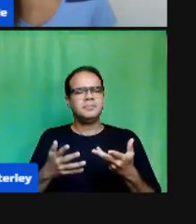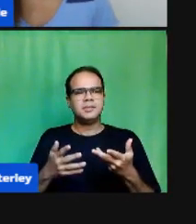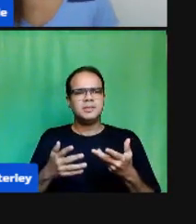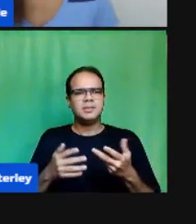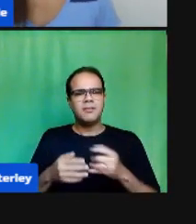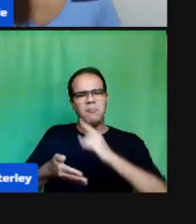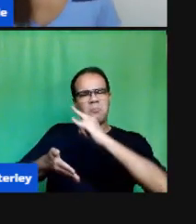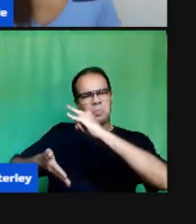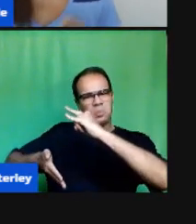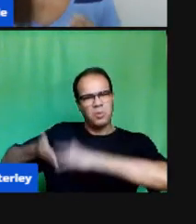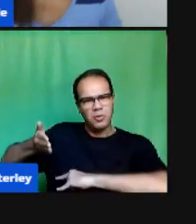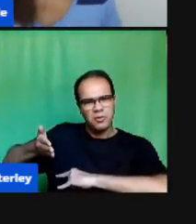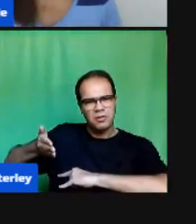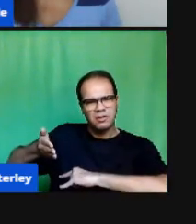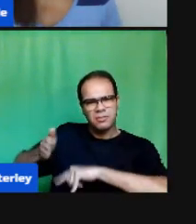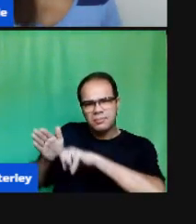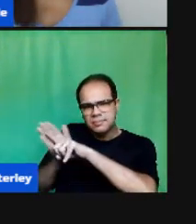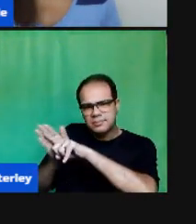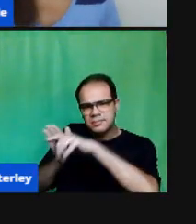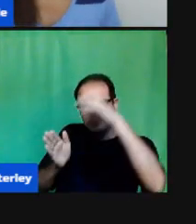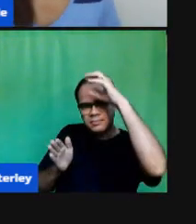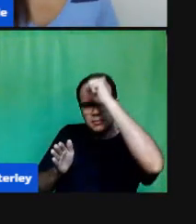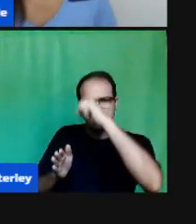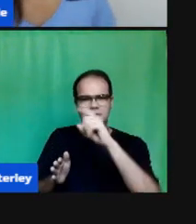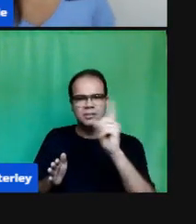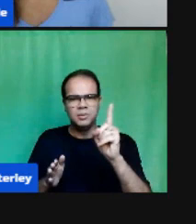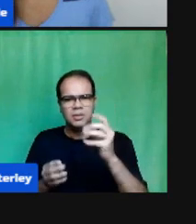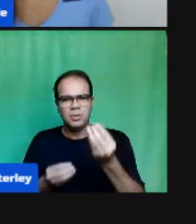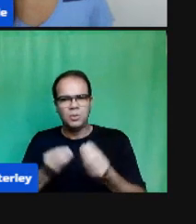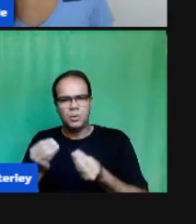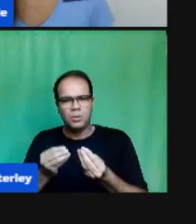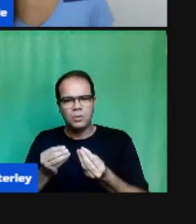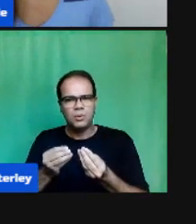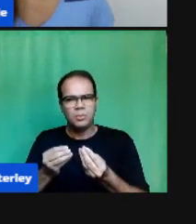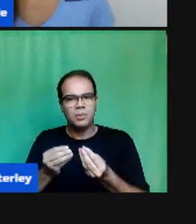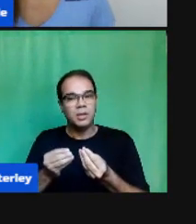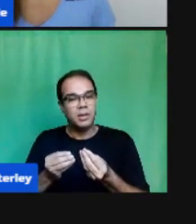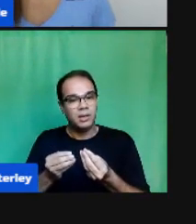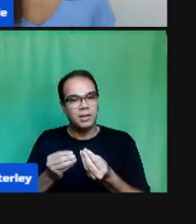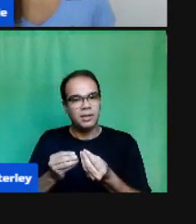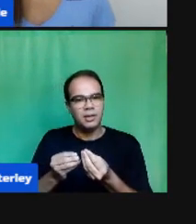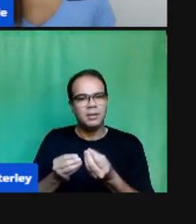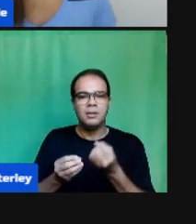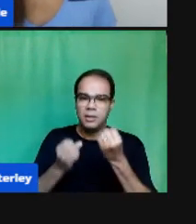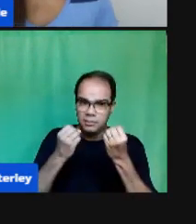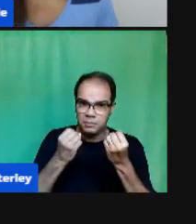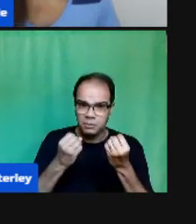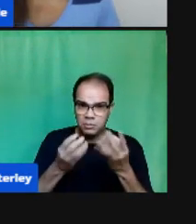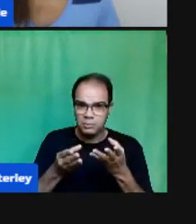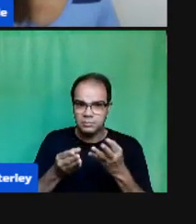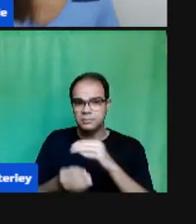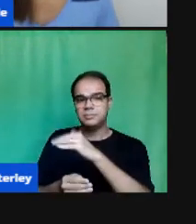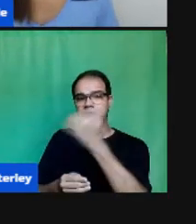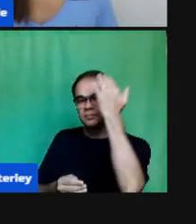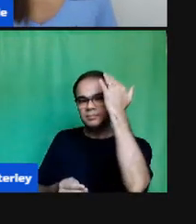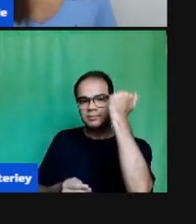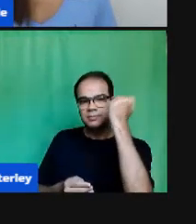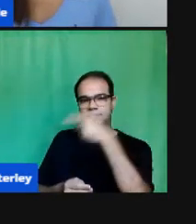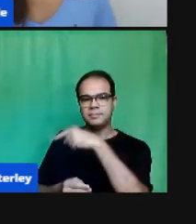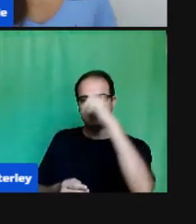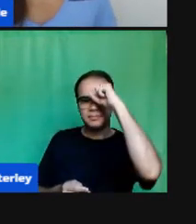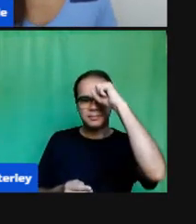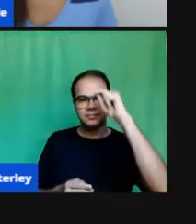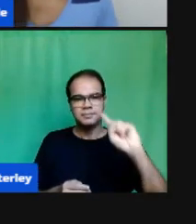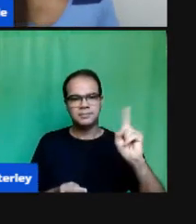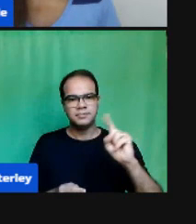mensagem Entre quem Avalia E quem Está sendo Avaliado É importante Que